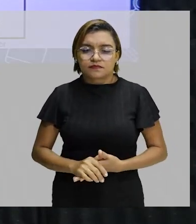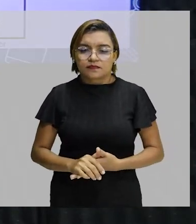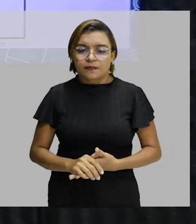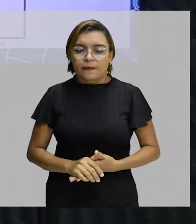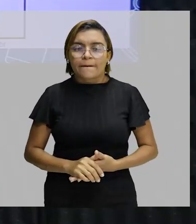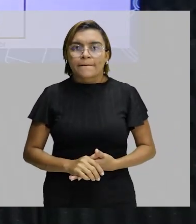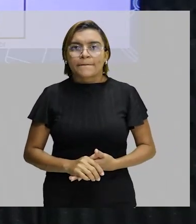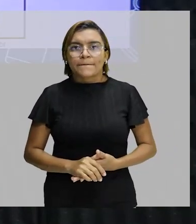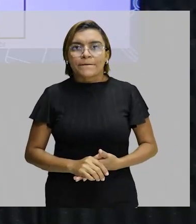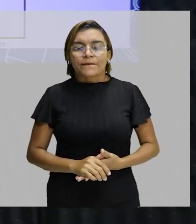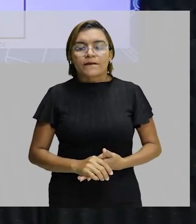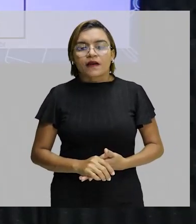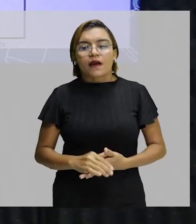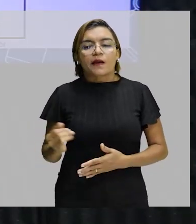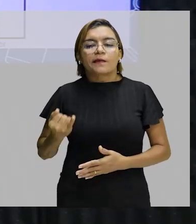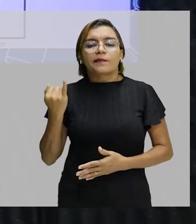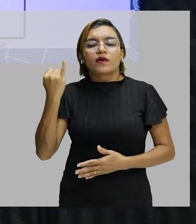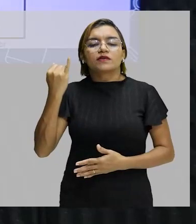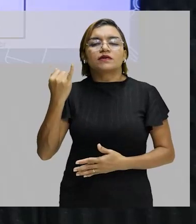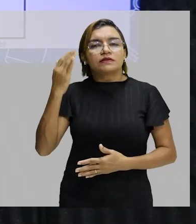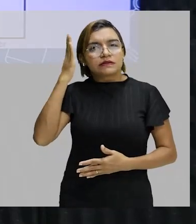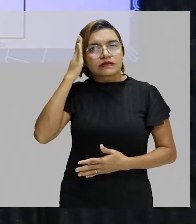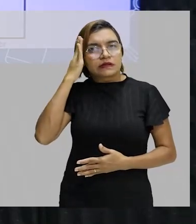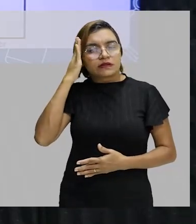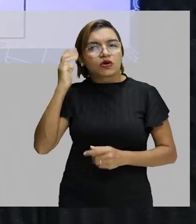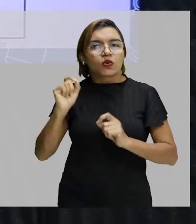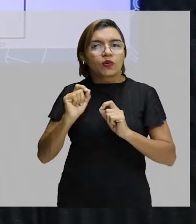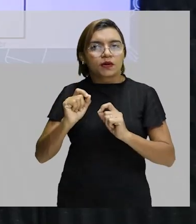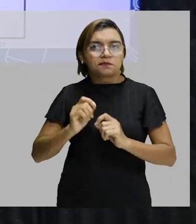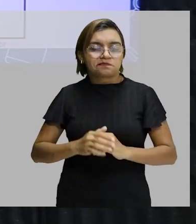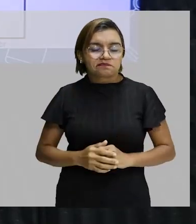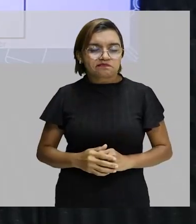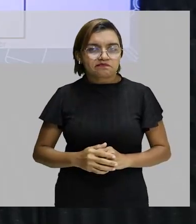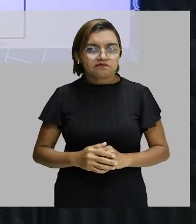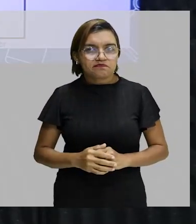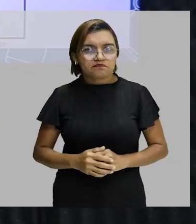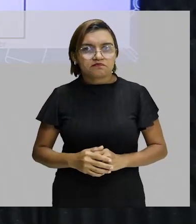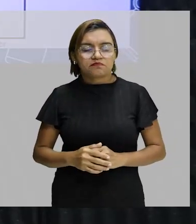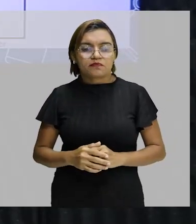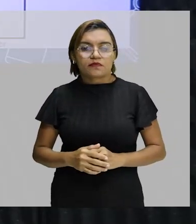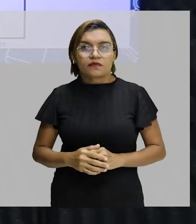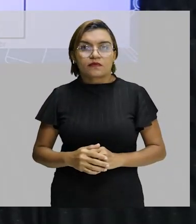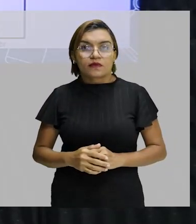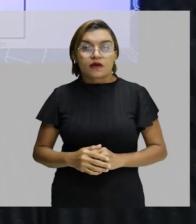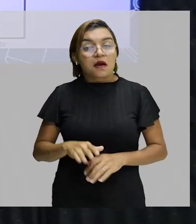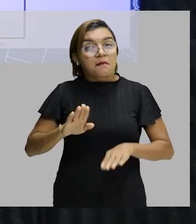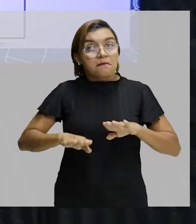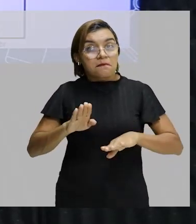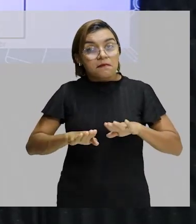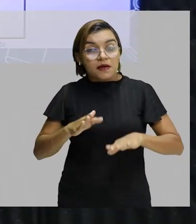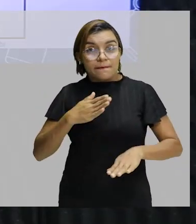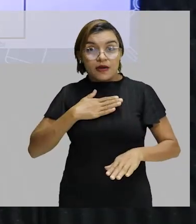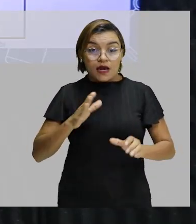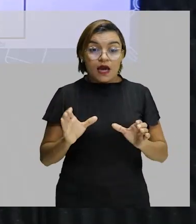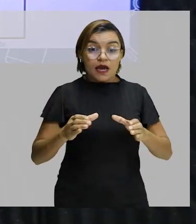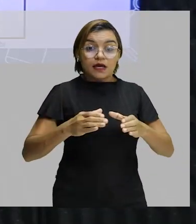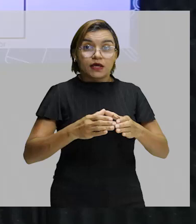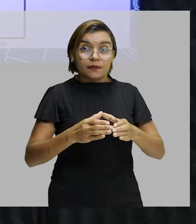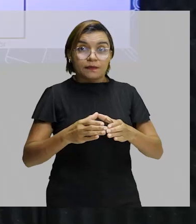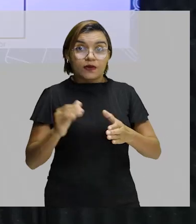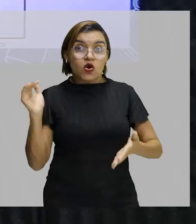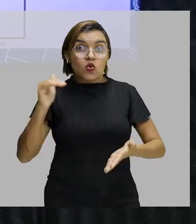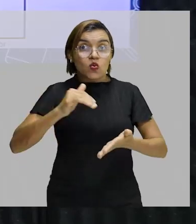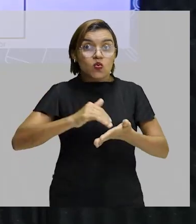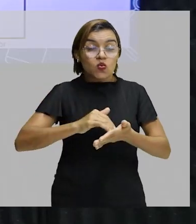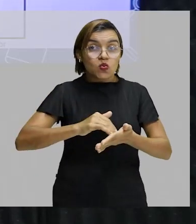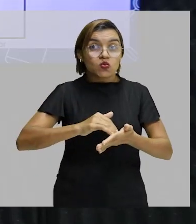irrelevantes. O que é importante falar do bastão? Mesmo que a minha equipe chegue em primeiro lugar, mas o último atleta